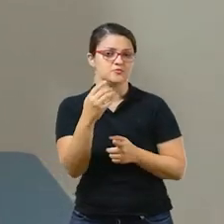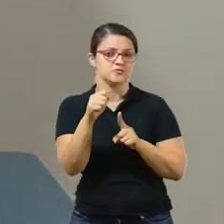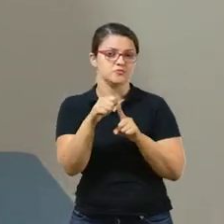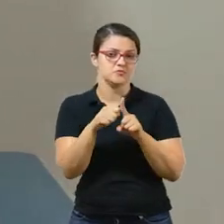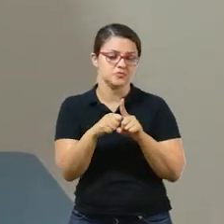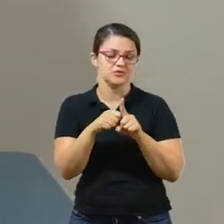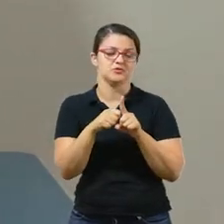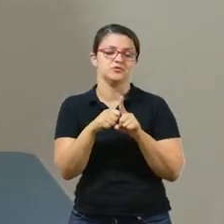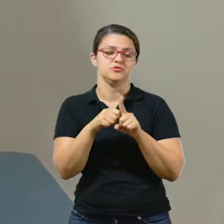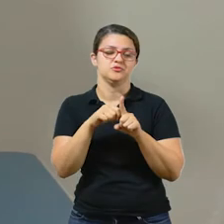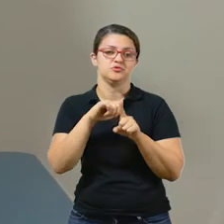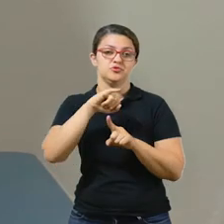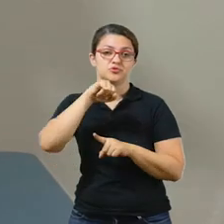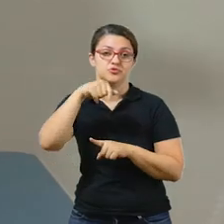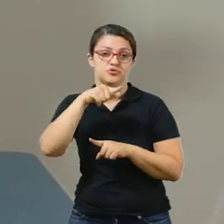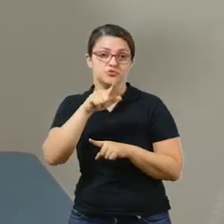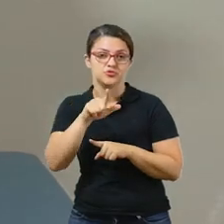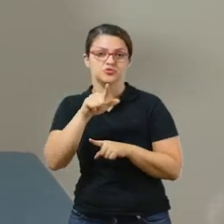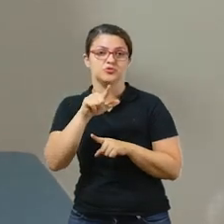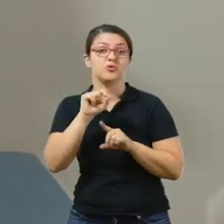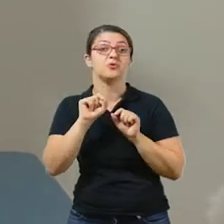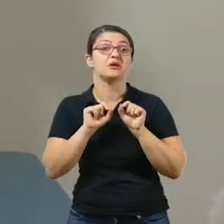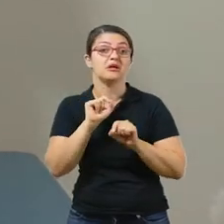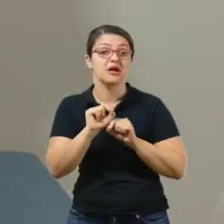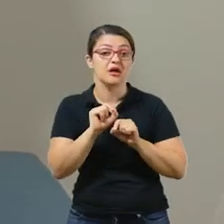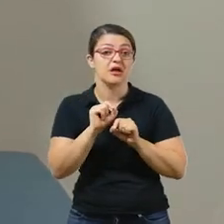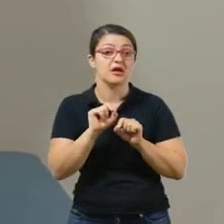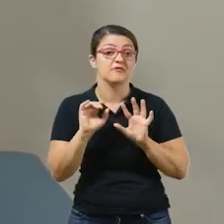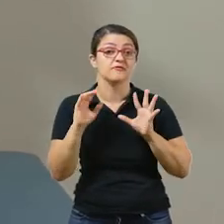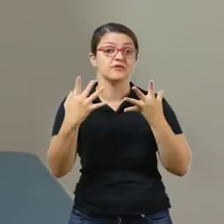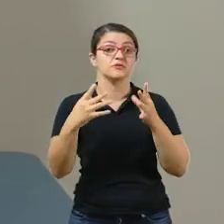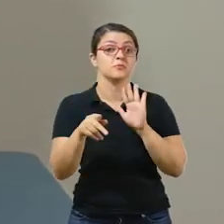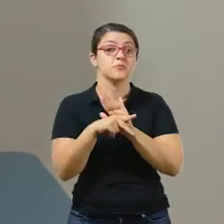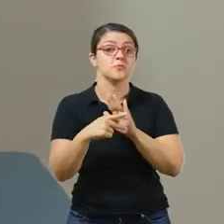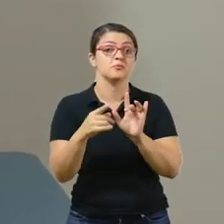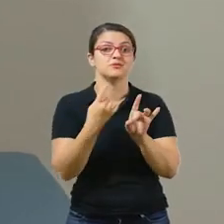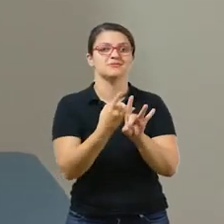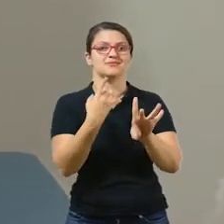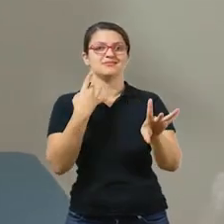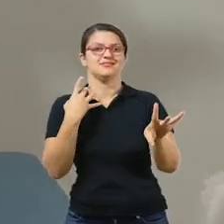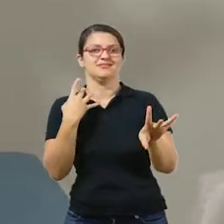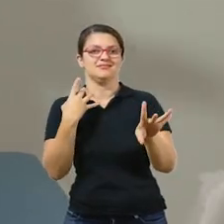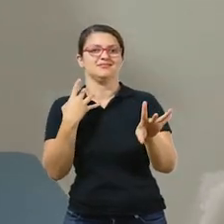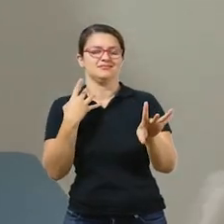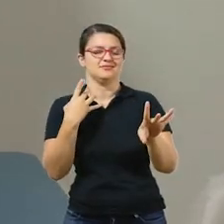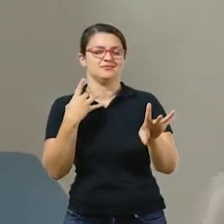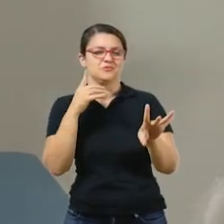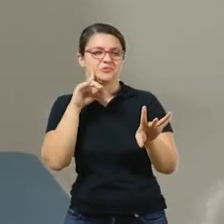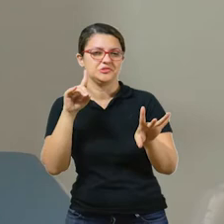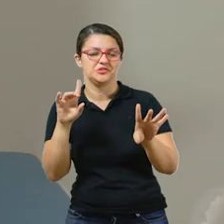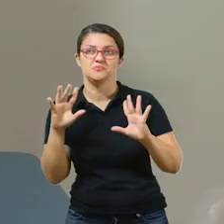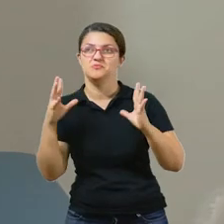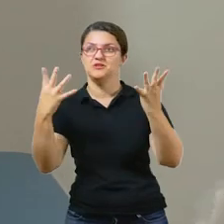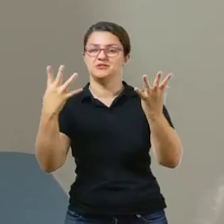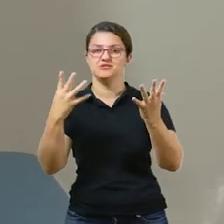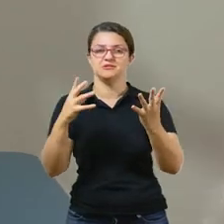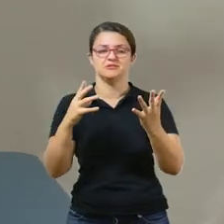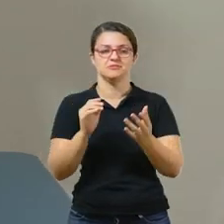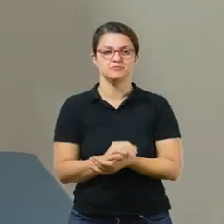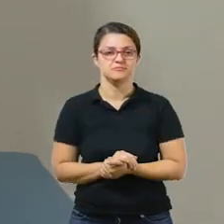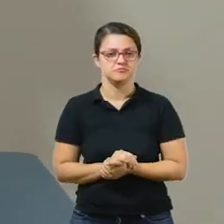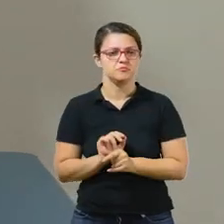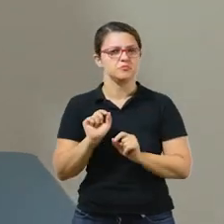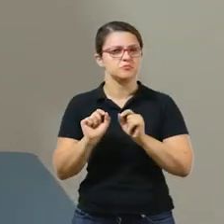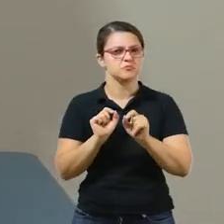da Independência, ou seja, o Independence Day. Então, qual é a ideia hoje? Pegando esse tipo de celebração